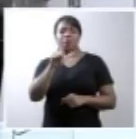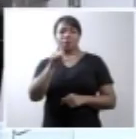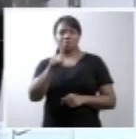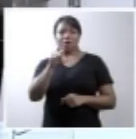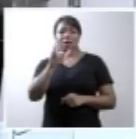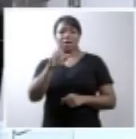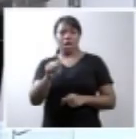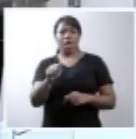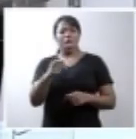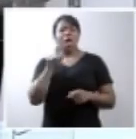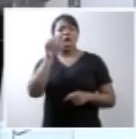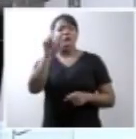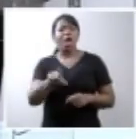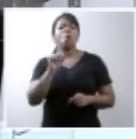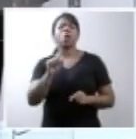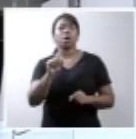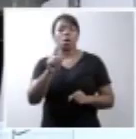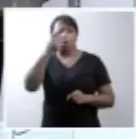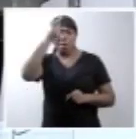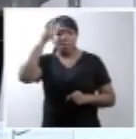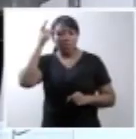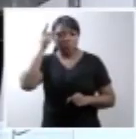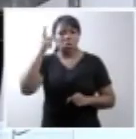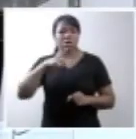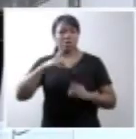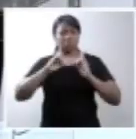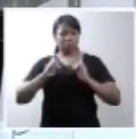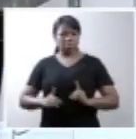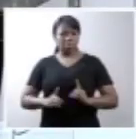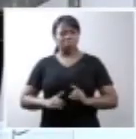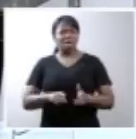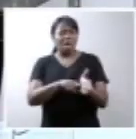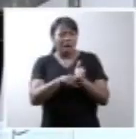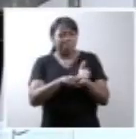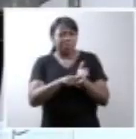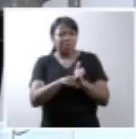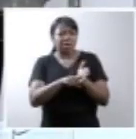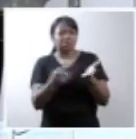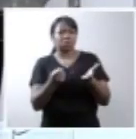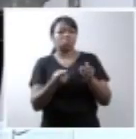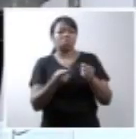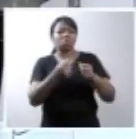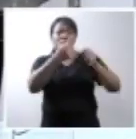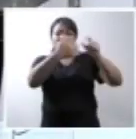com deficiência, a partir de uma análise conceitual internacional?